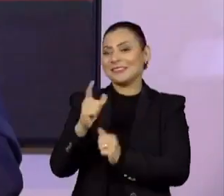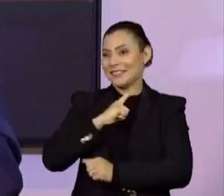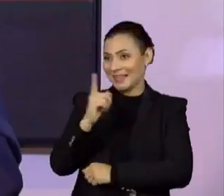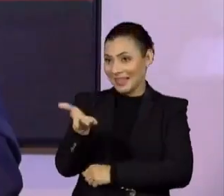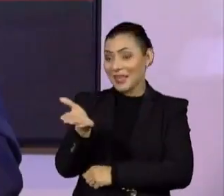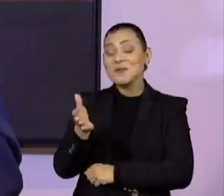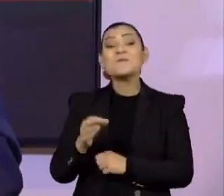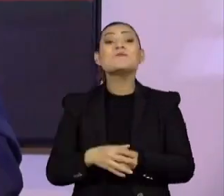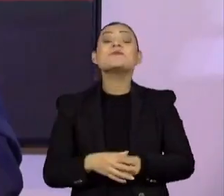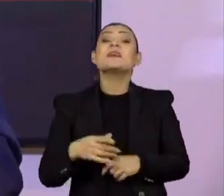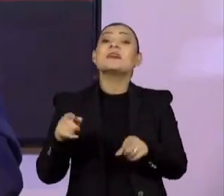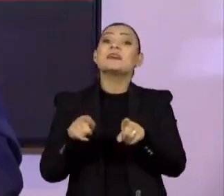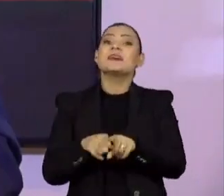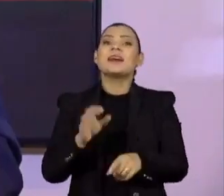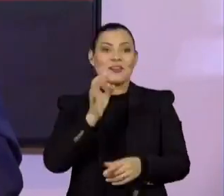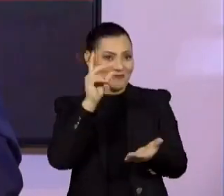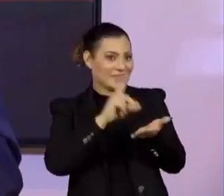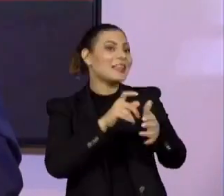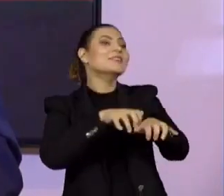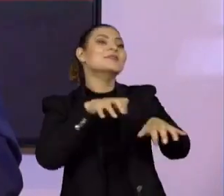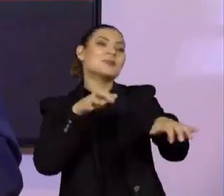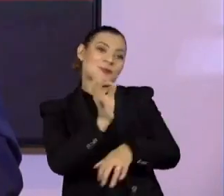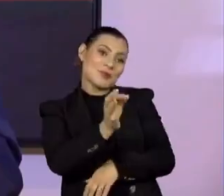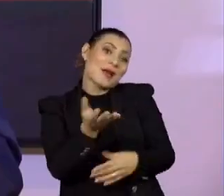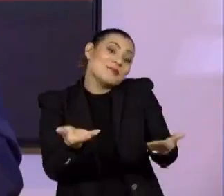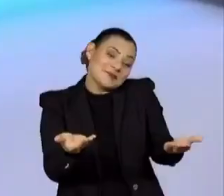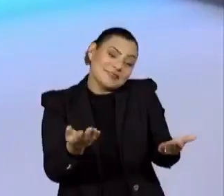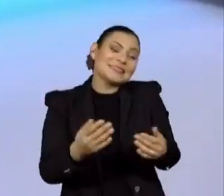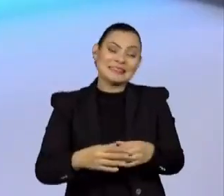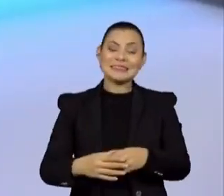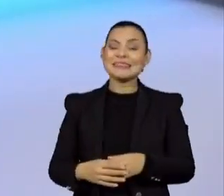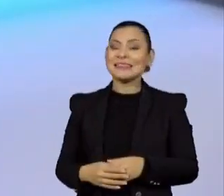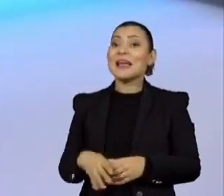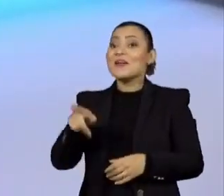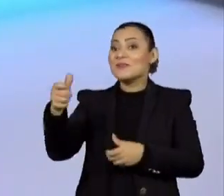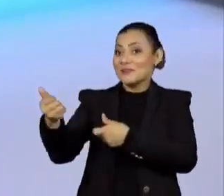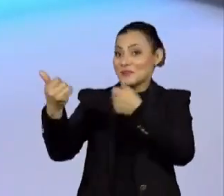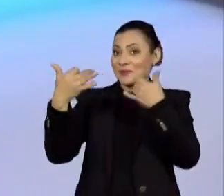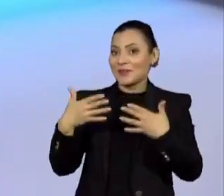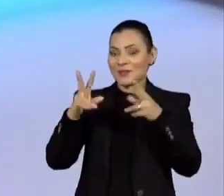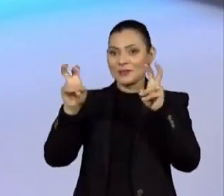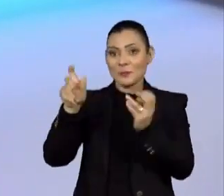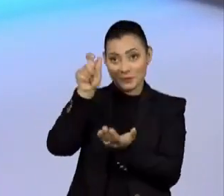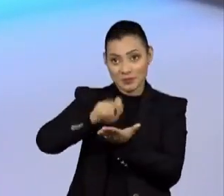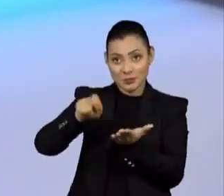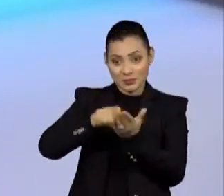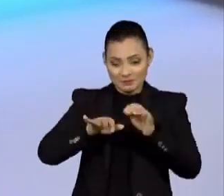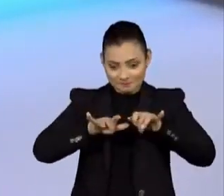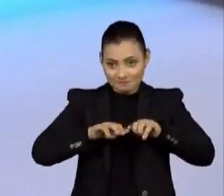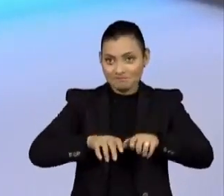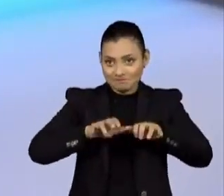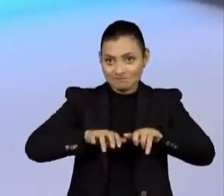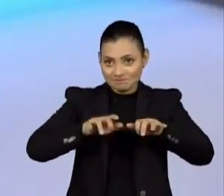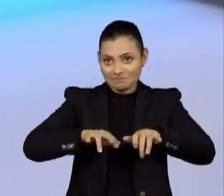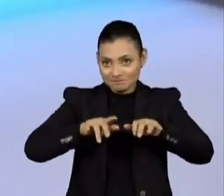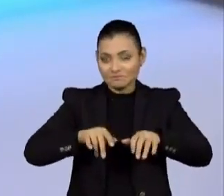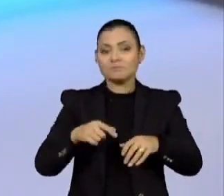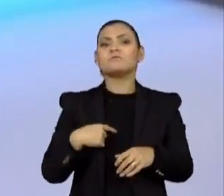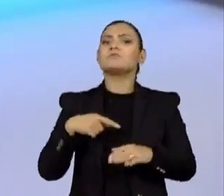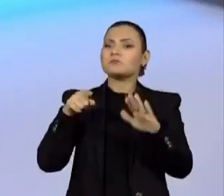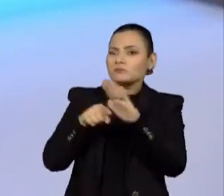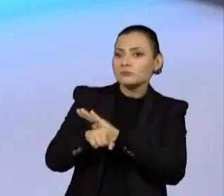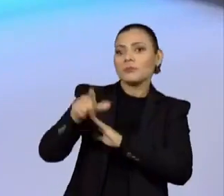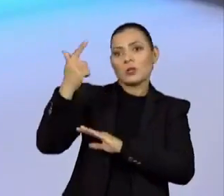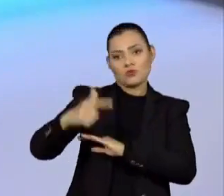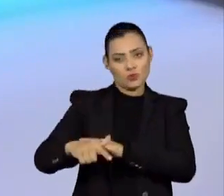Bom, você tocou num ponto... Tomamos vinho virtualmente. Você tocou nessa coisa da escrita, e eu vou tomar aqui de novo esse